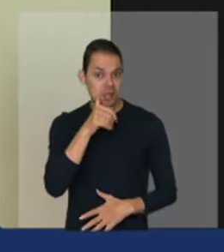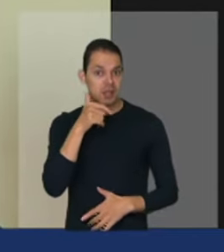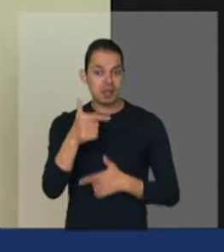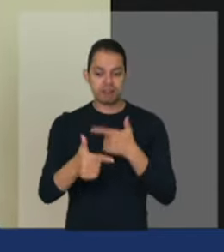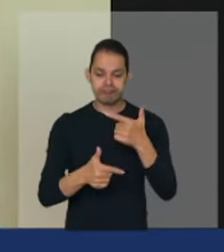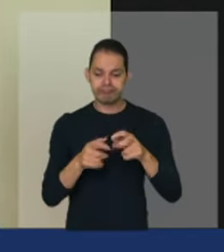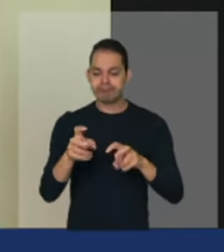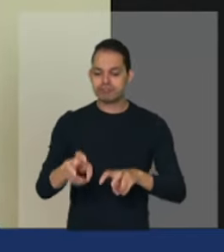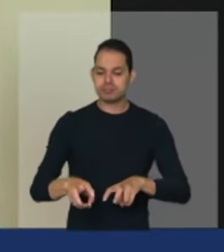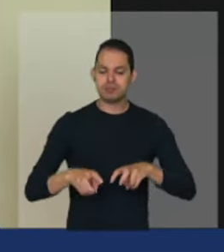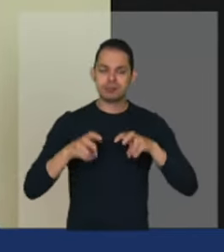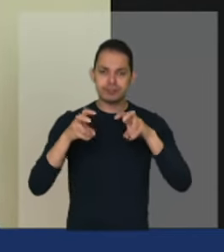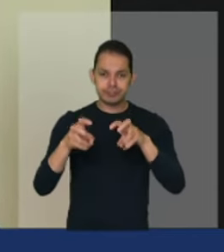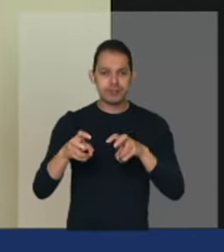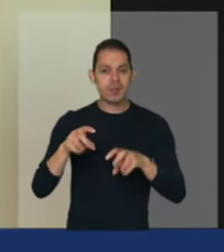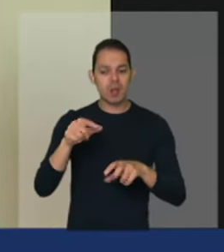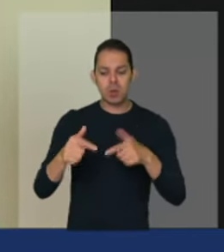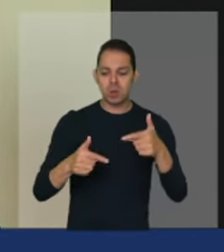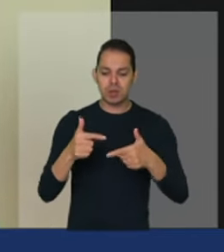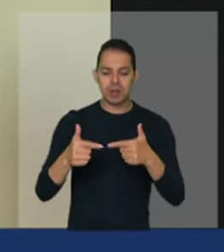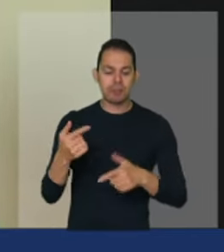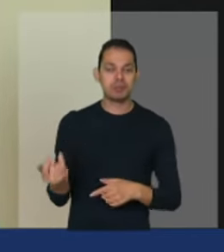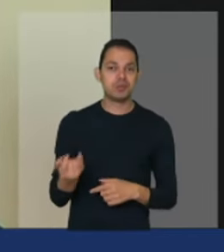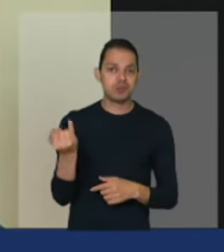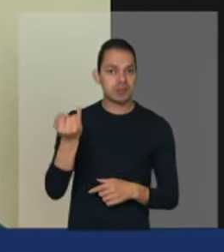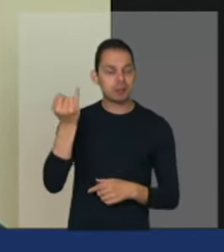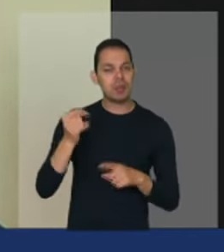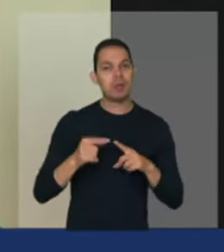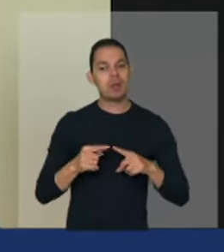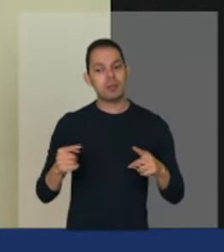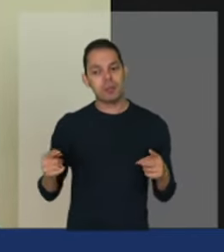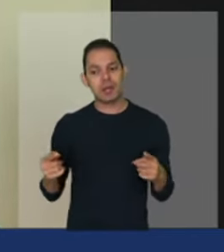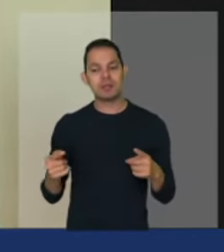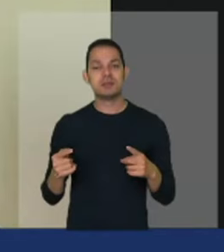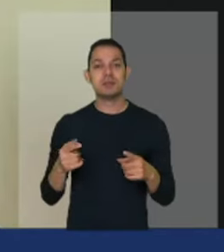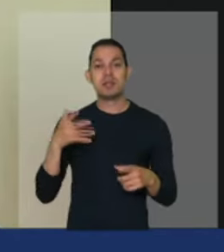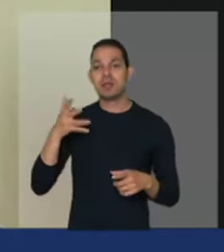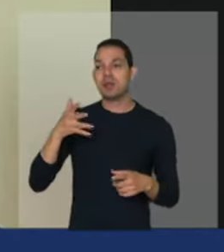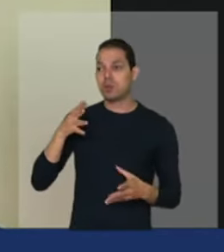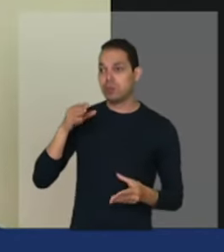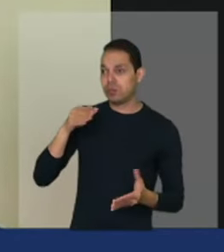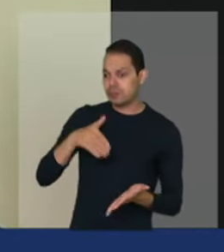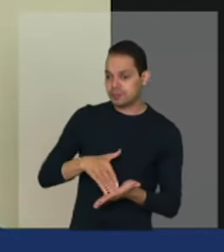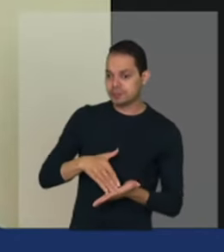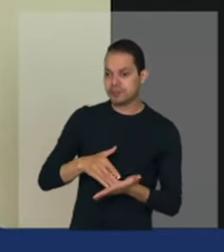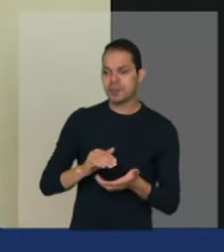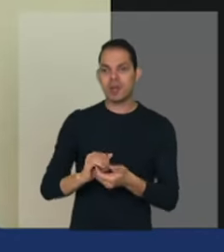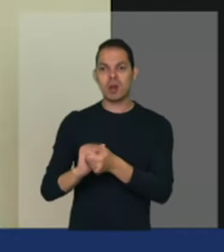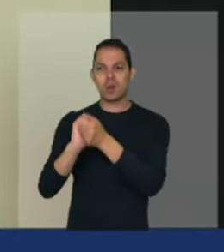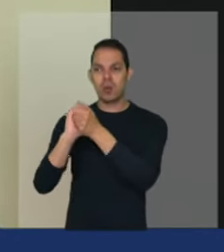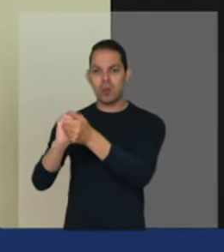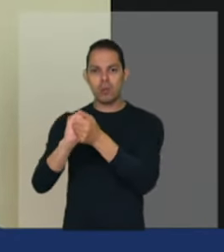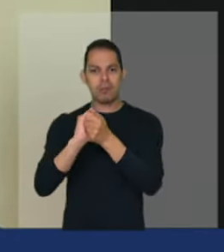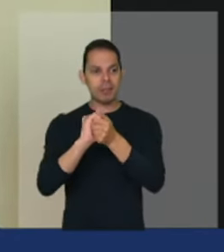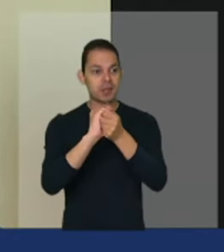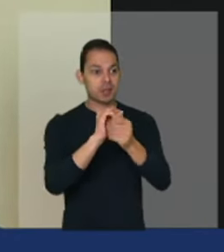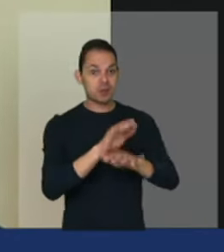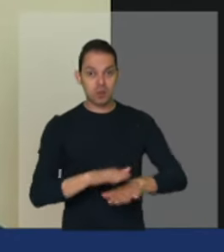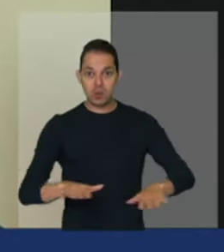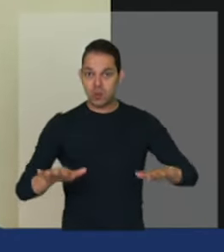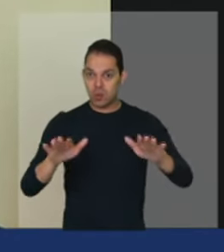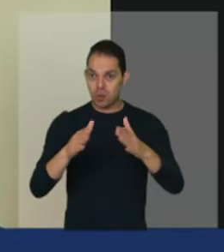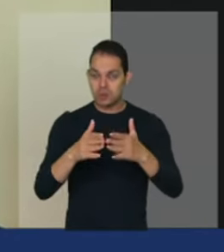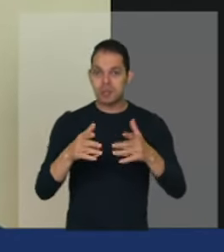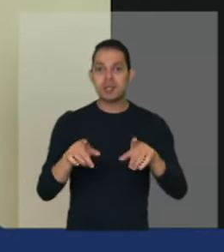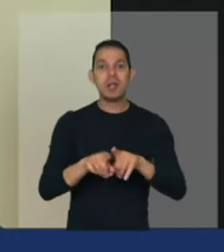seu trabalho fundamental mas quero aqui ao encerrar minhas palavras cumprimentar a todos e dizer que no